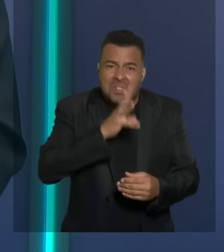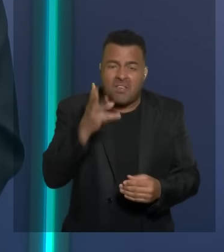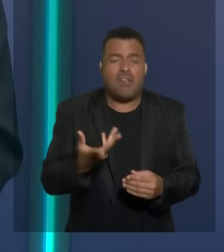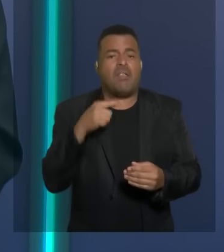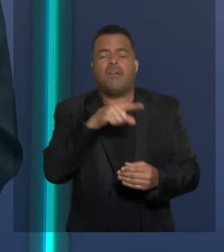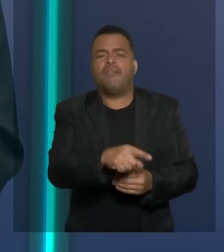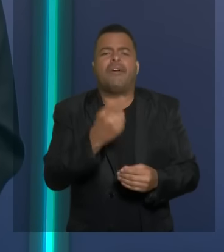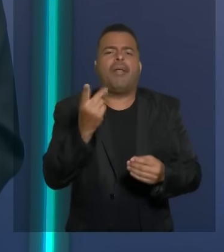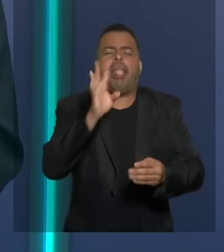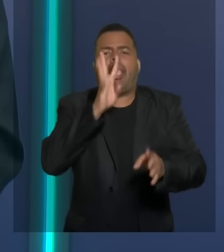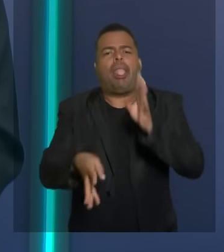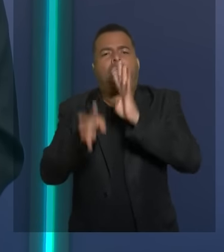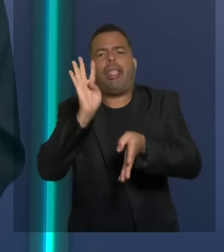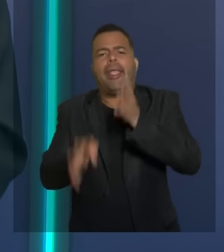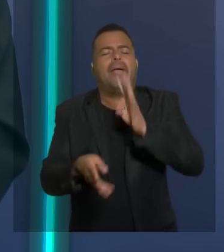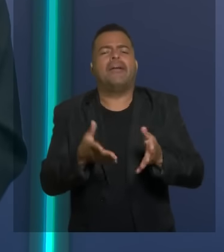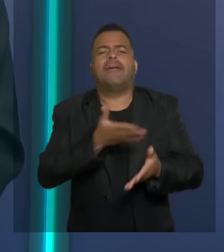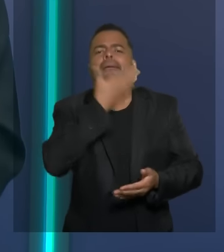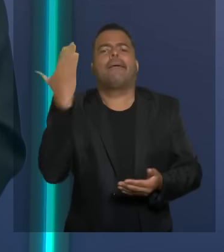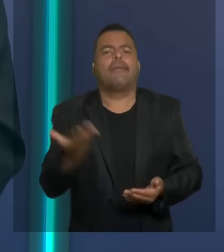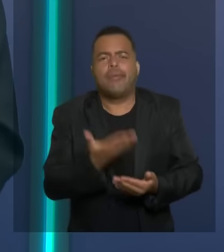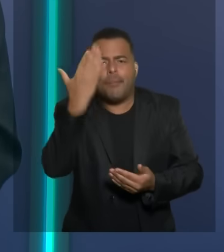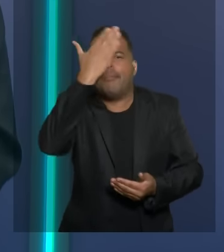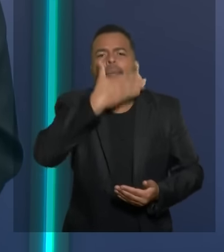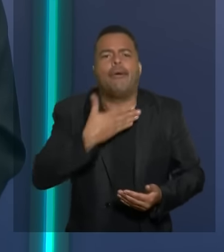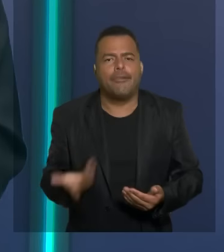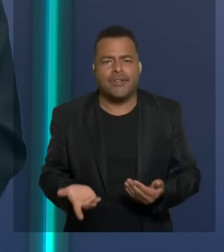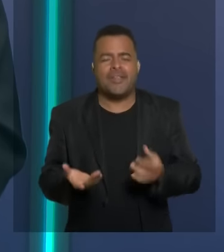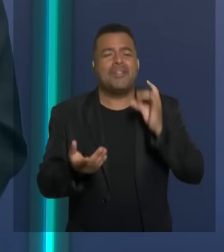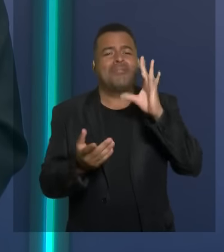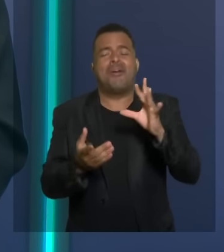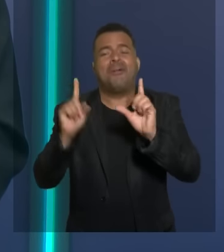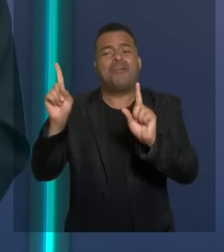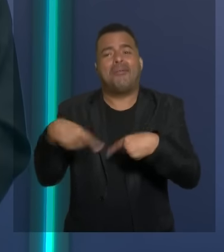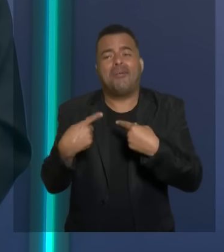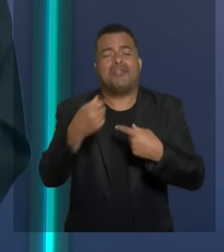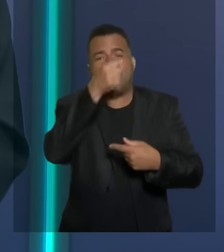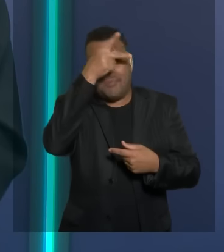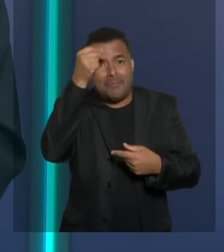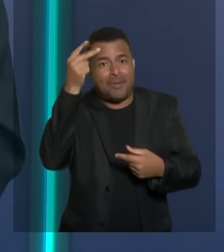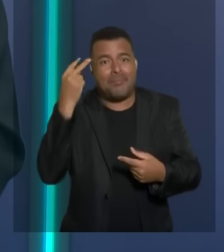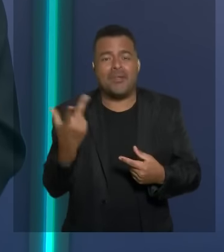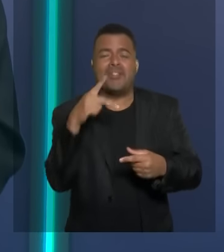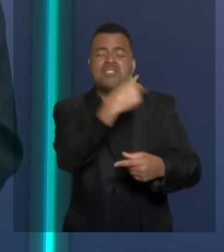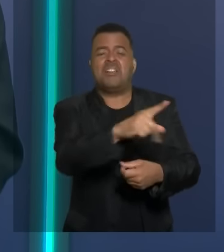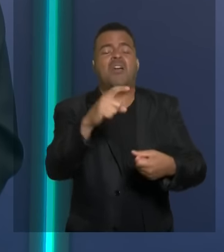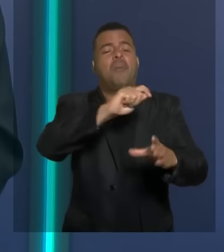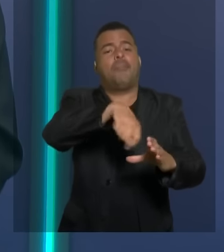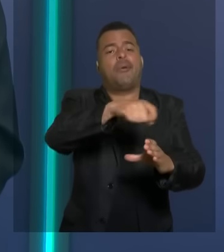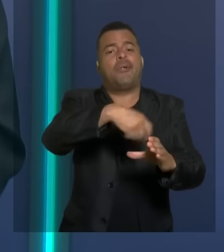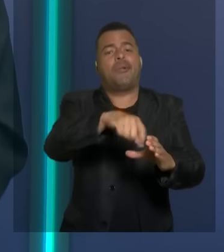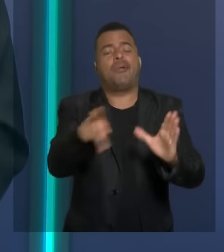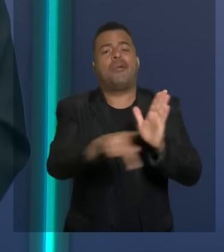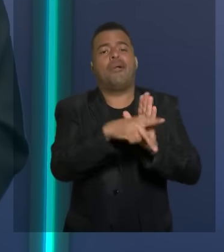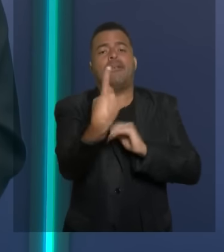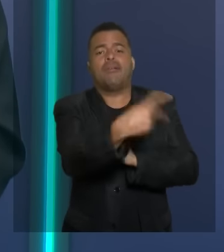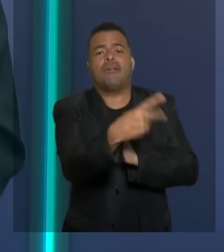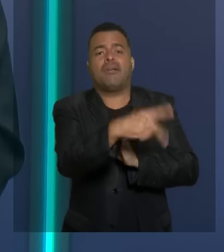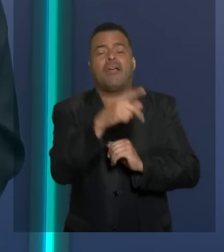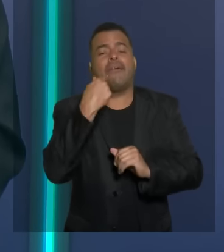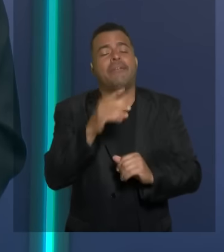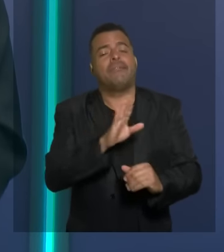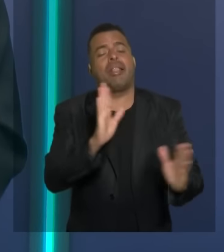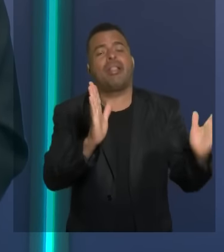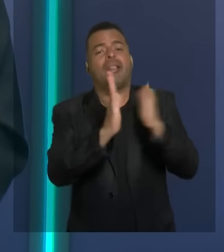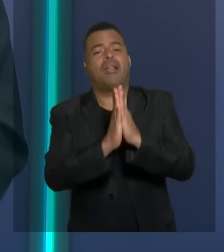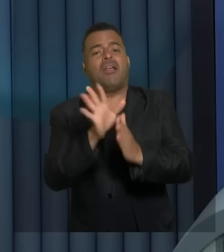de pessoas que são adversários políticos e apaniguados de vocês que foram lá fazer essas denúncias no período